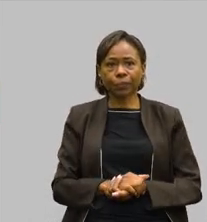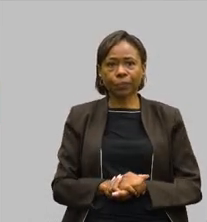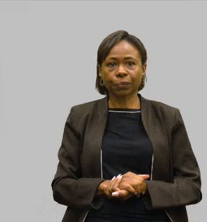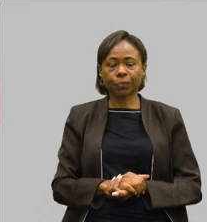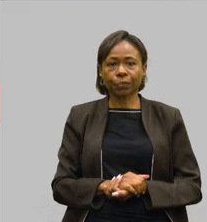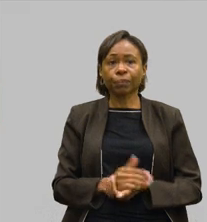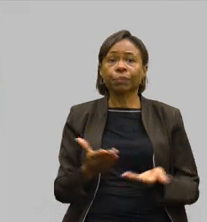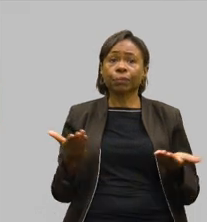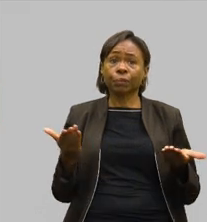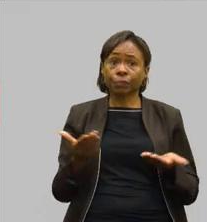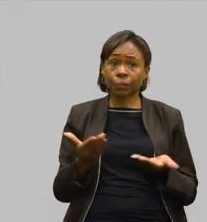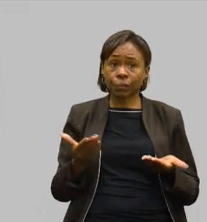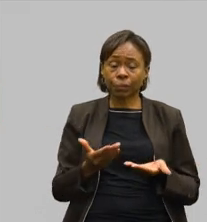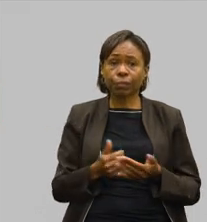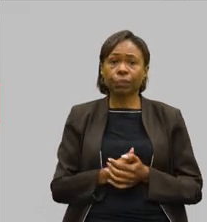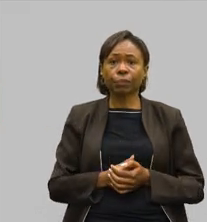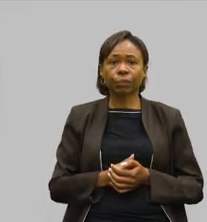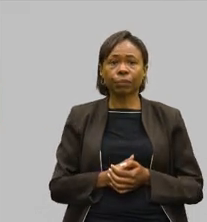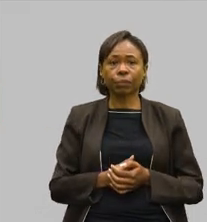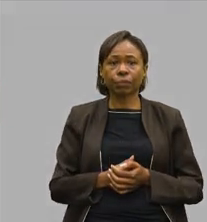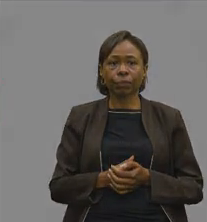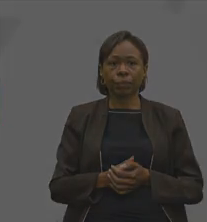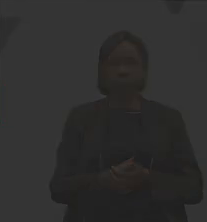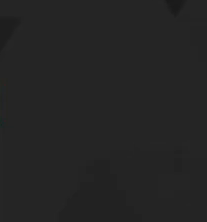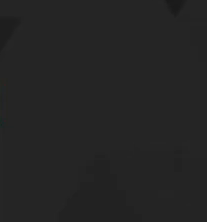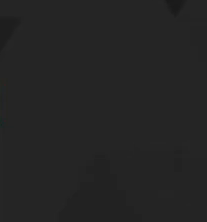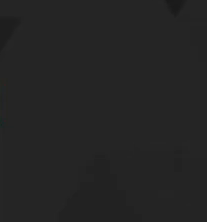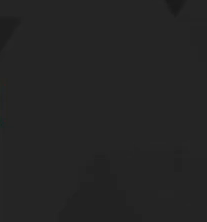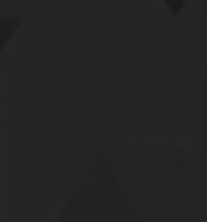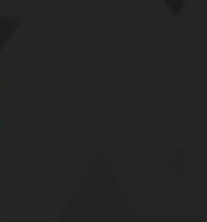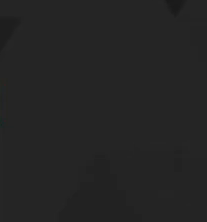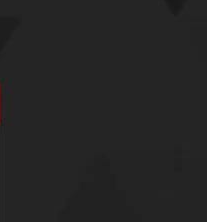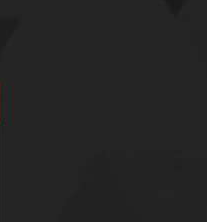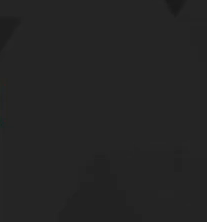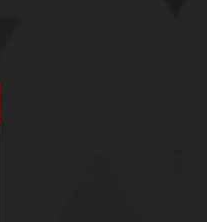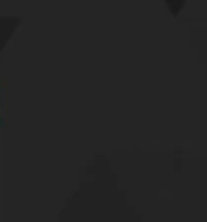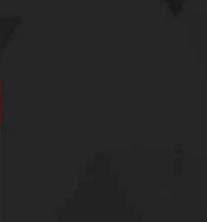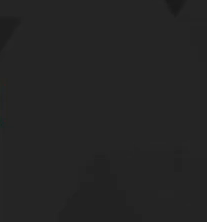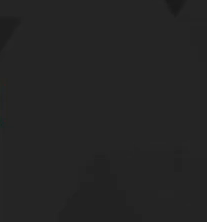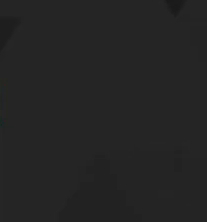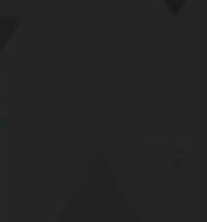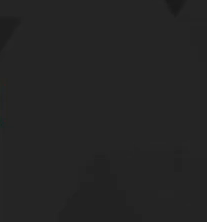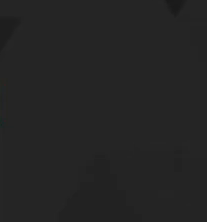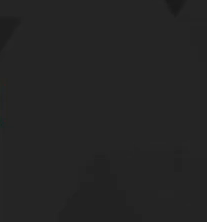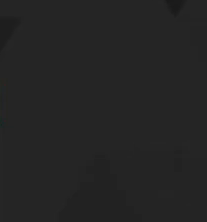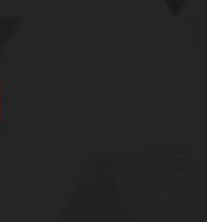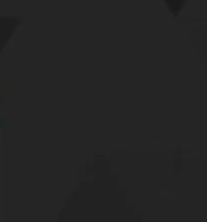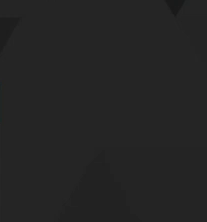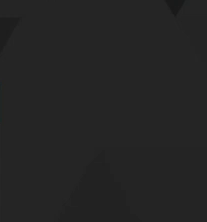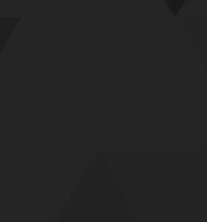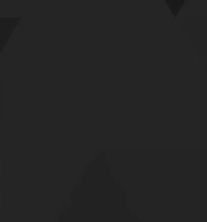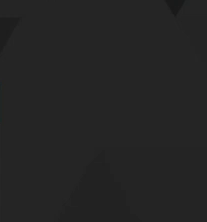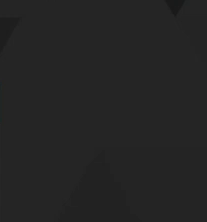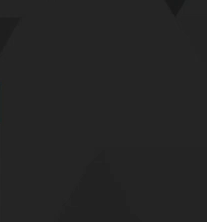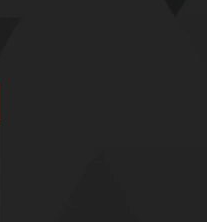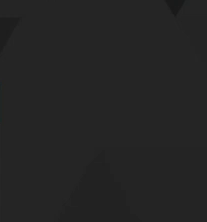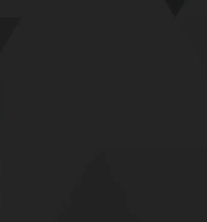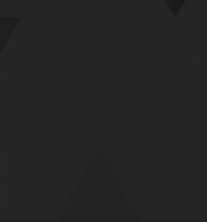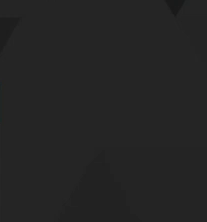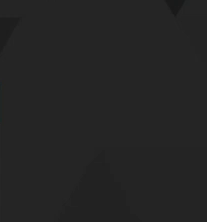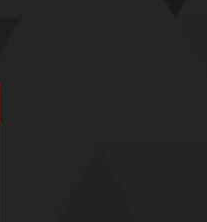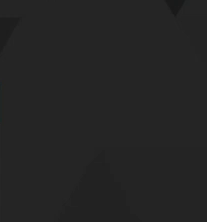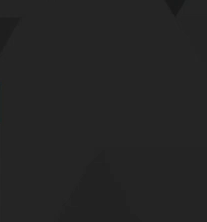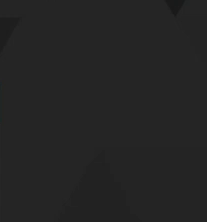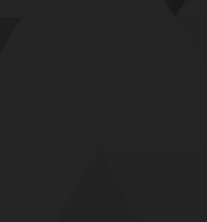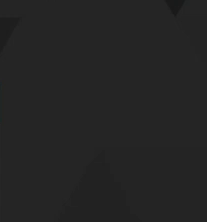Falamos aqui, já por duas vezes citamos, o aumento do piso mineiro da assistência social, mais de 81,7